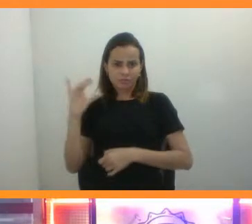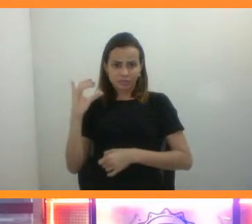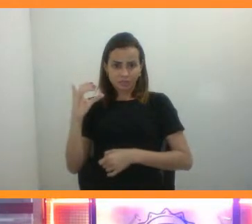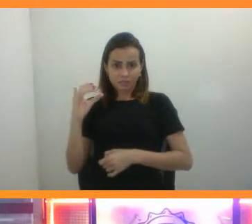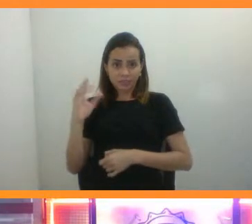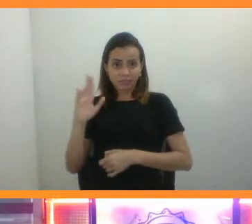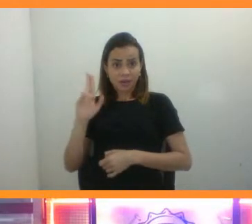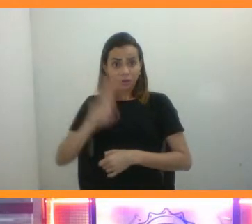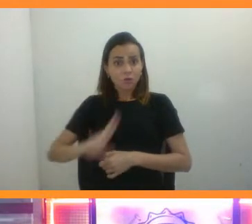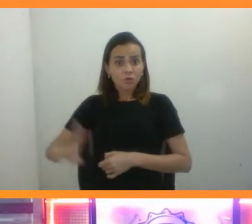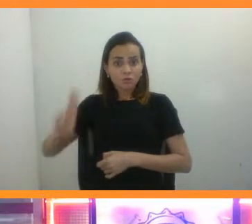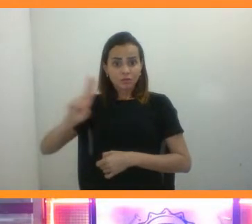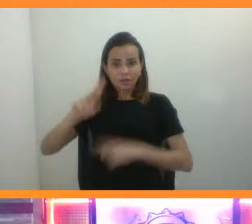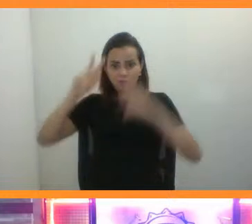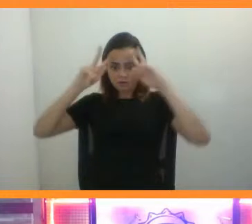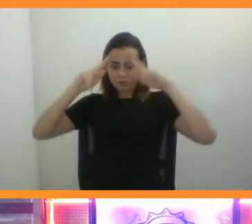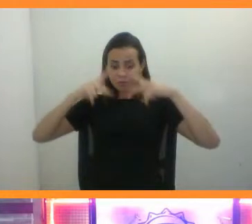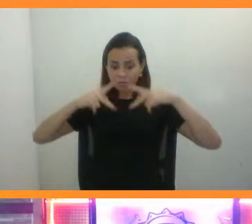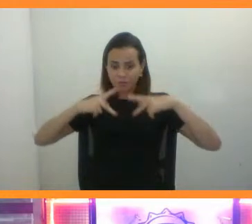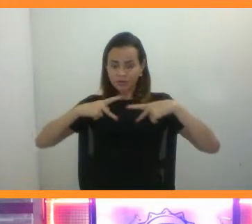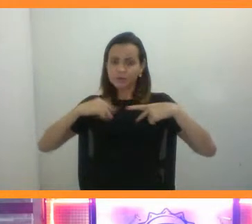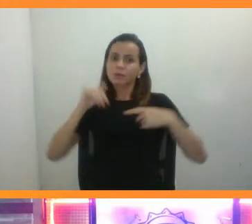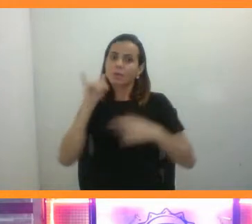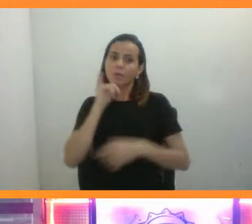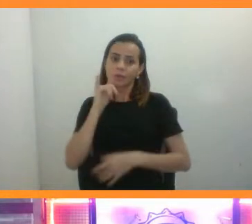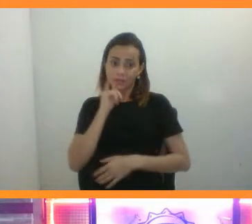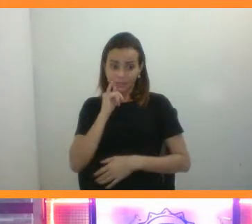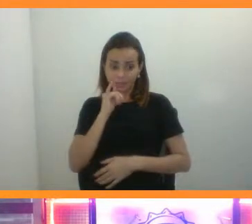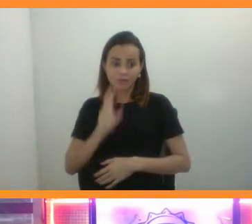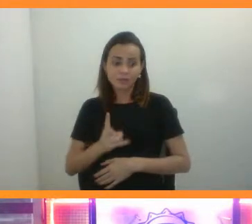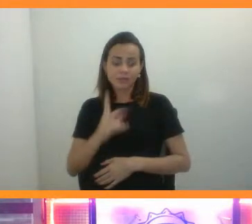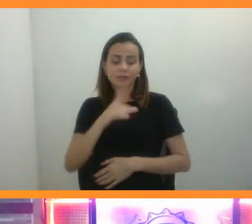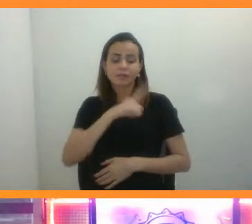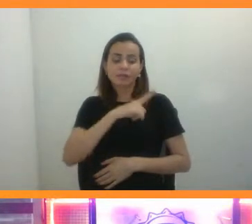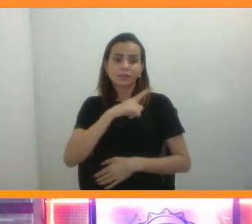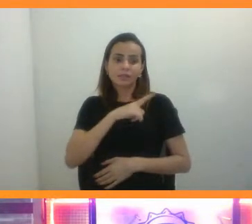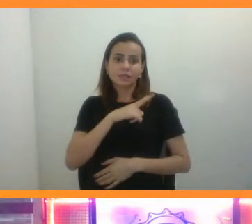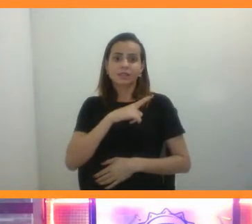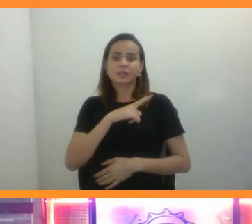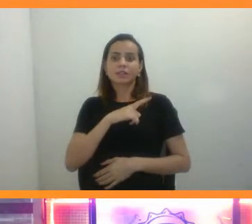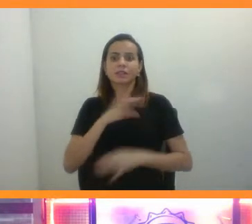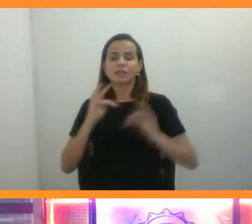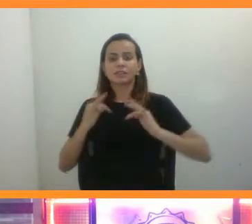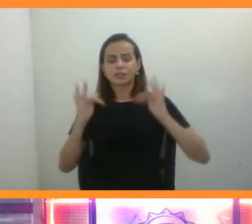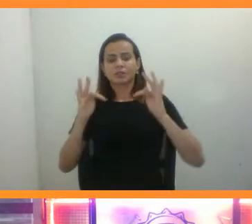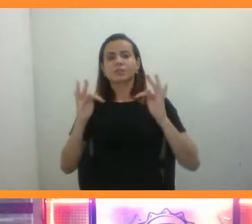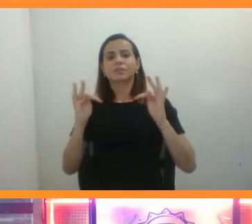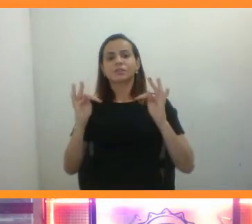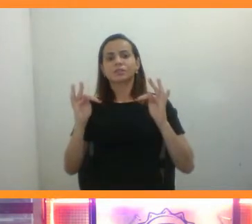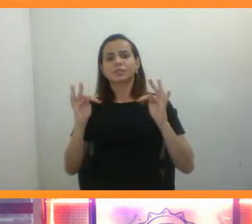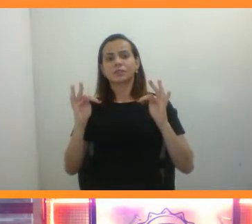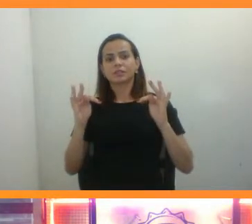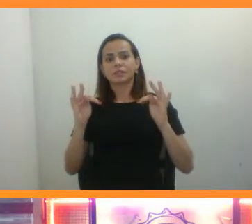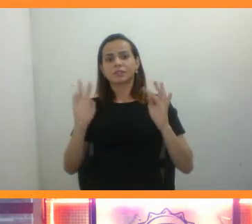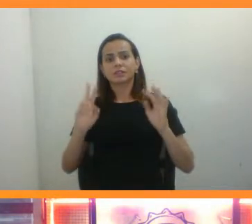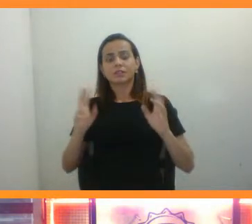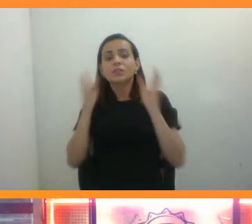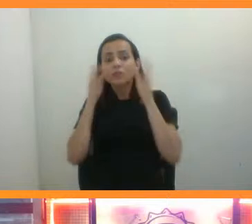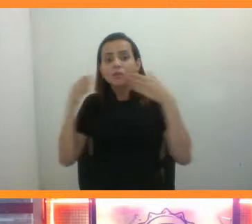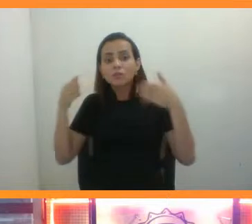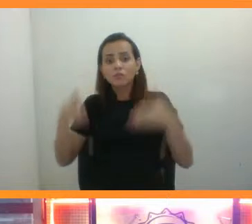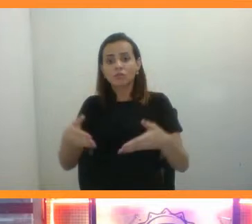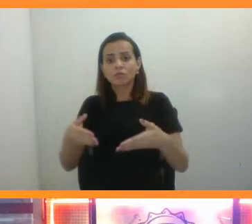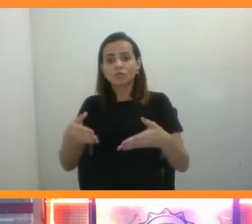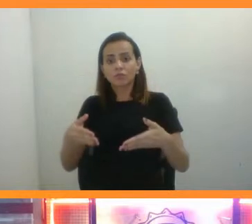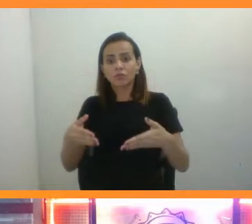aplicado para o humano, por exemplo, sempre a tecnologia, as tecnologias voltadas para a produção